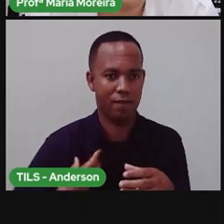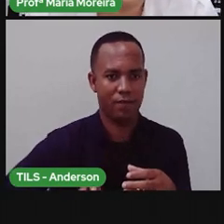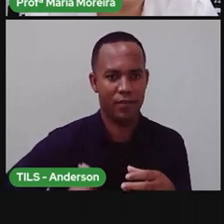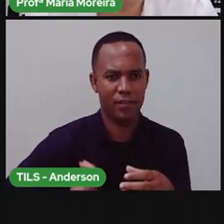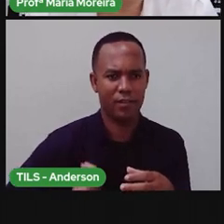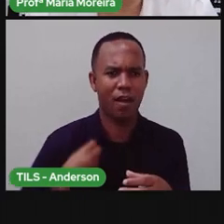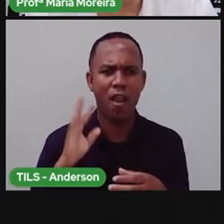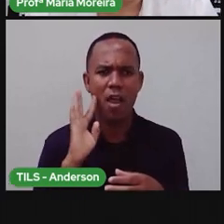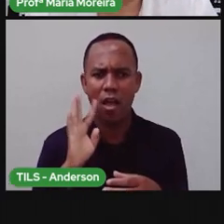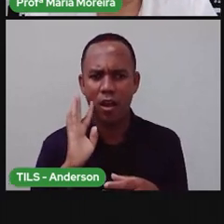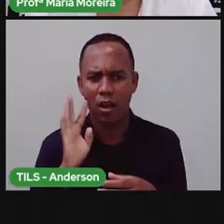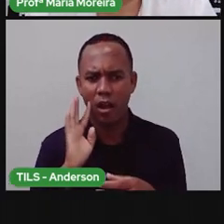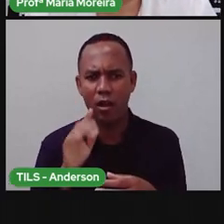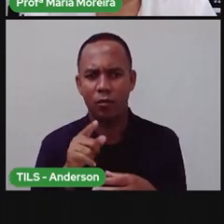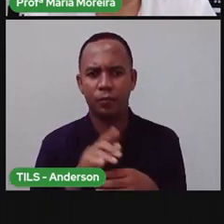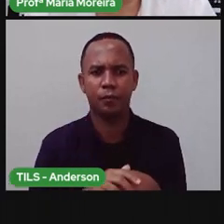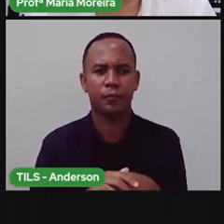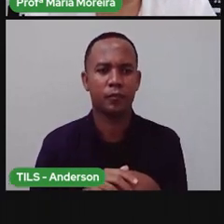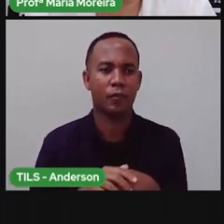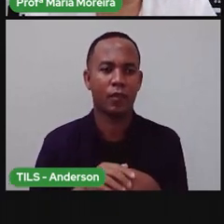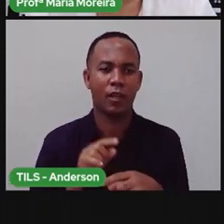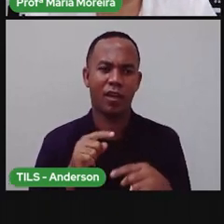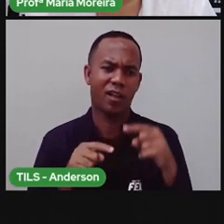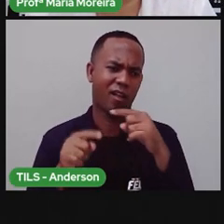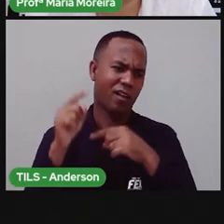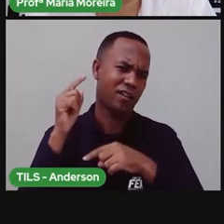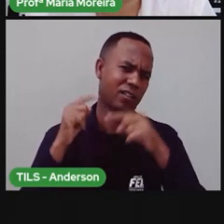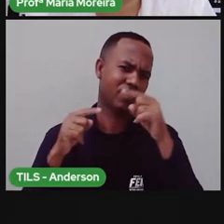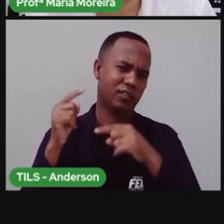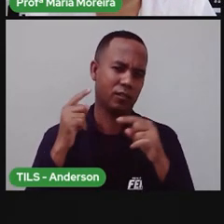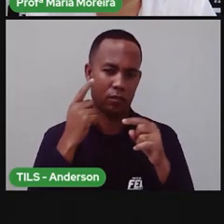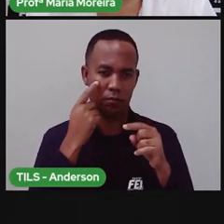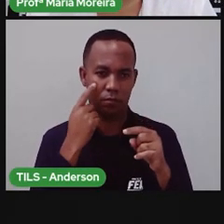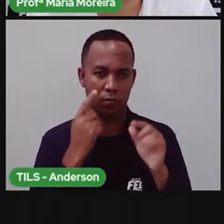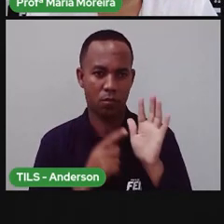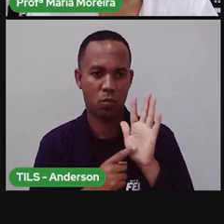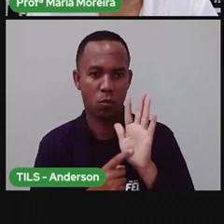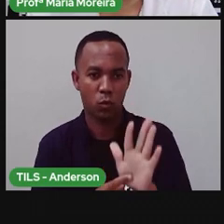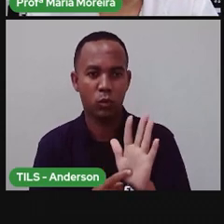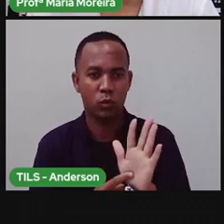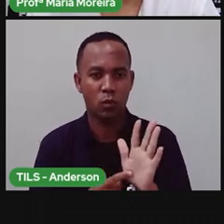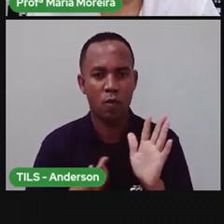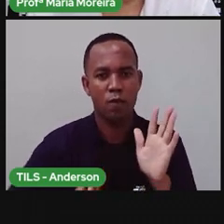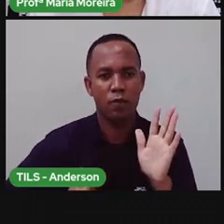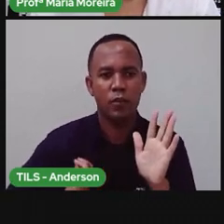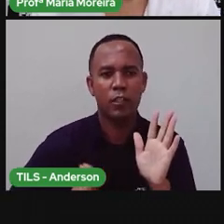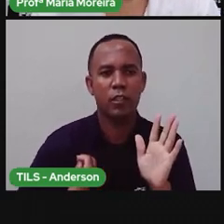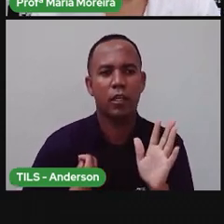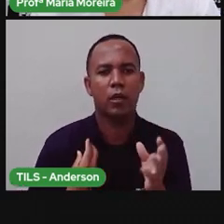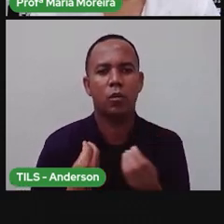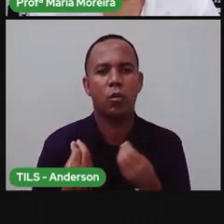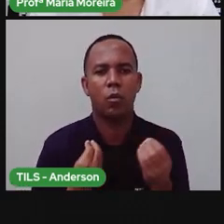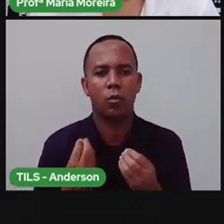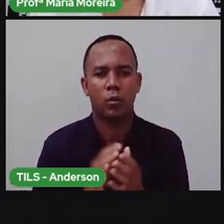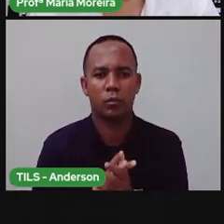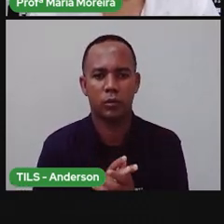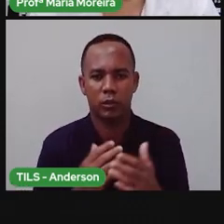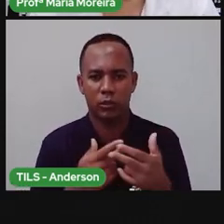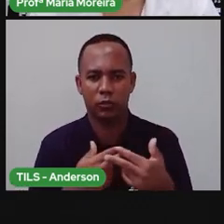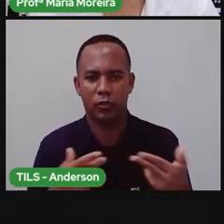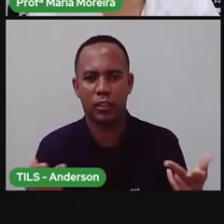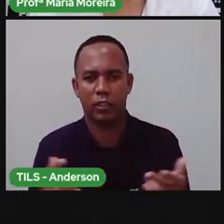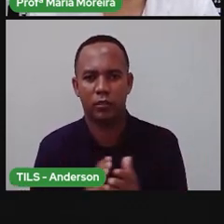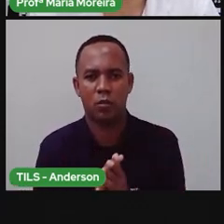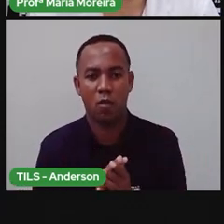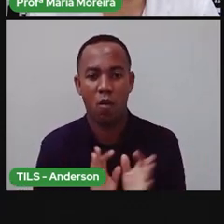gente. Olha que bacana. Lá atrás, a já fez uma experiência para mostrar a vida para vocês. Bom, os seres vivos, eles